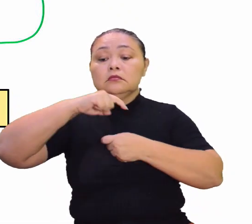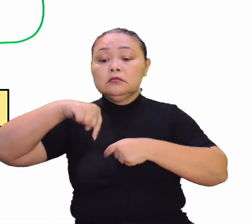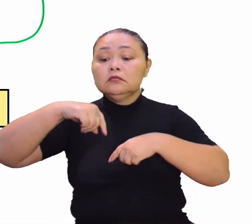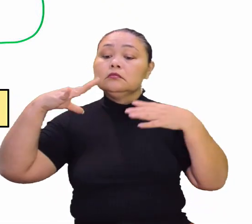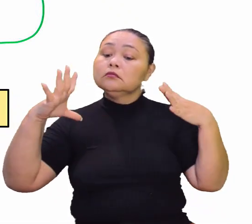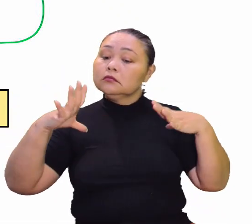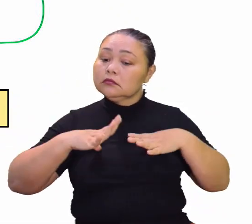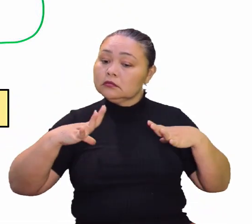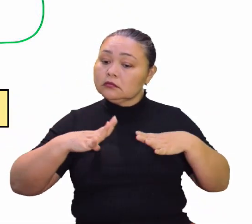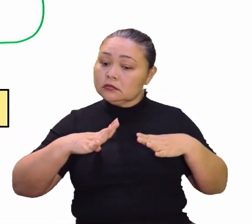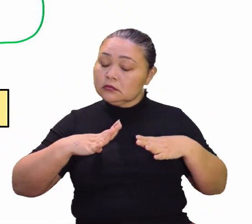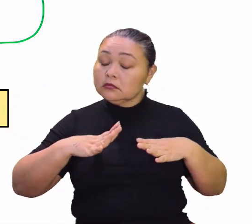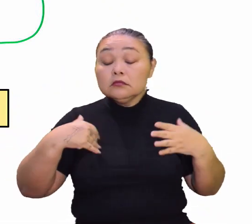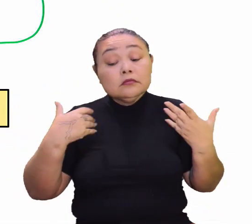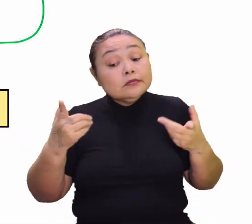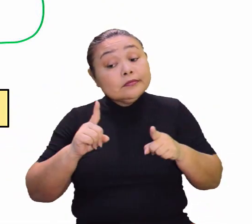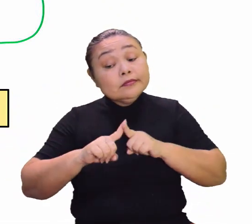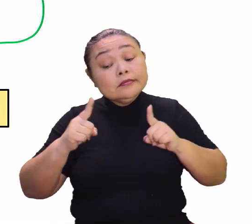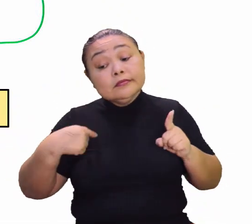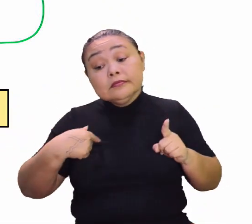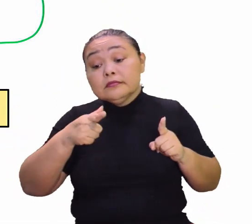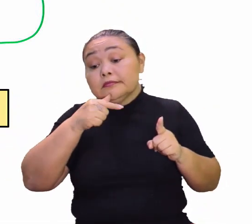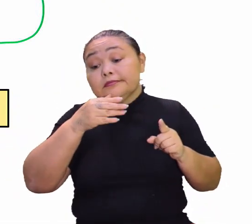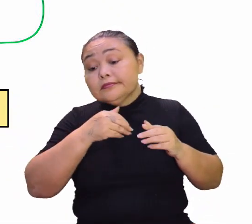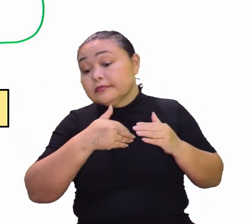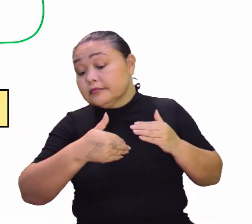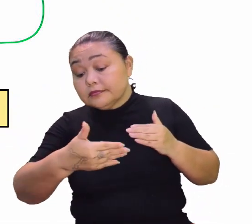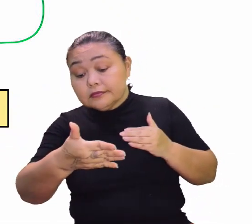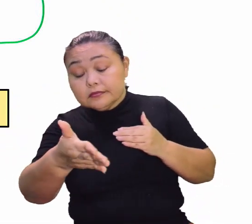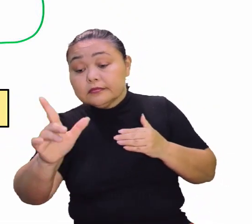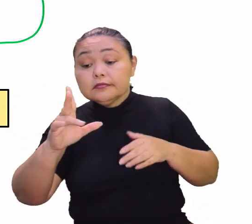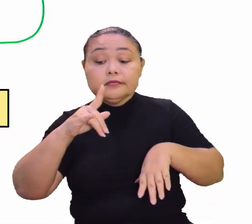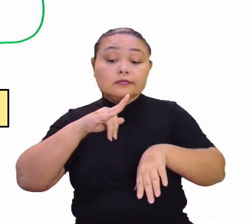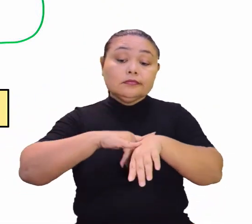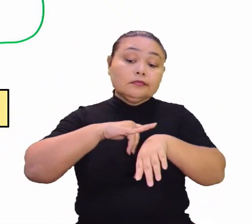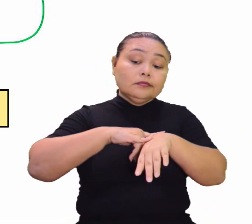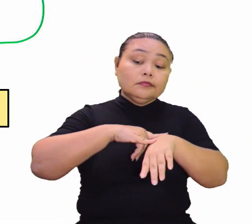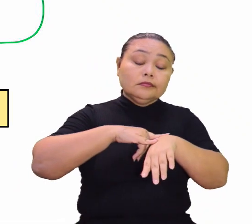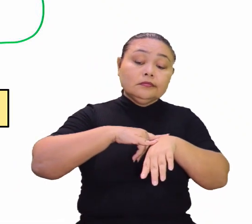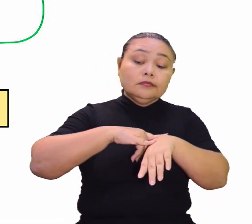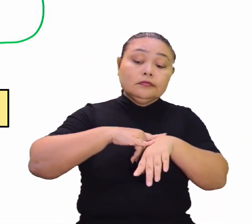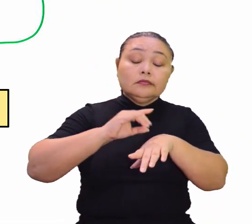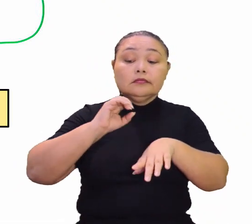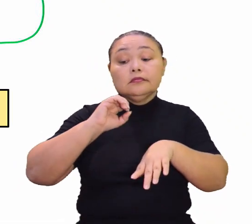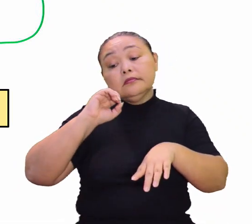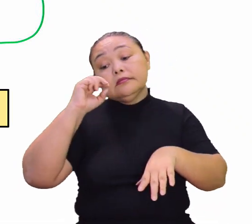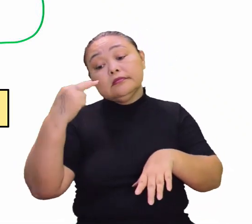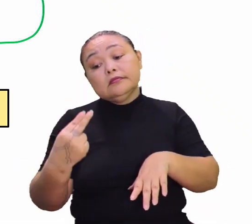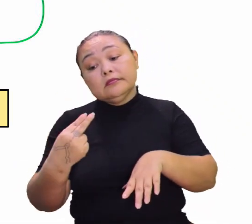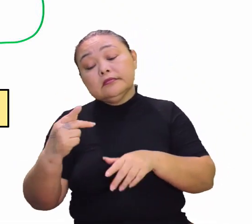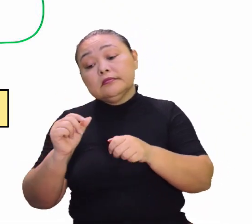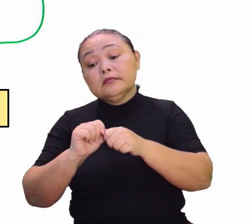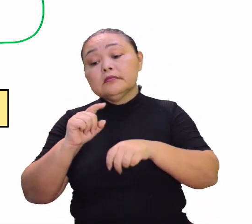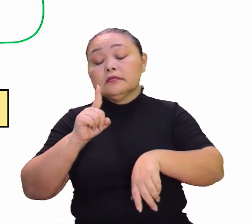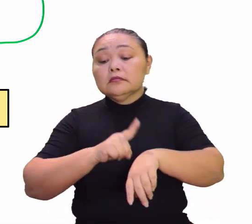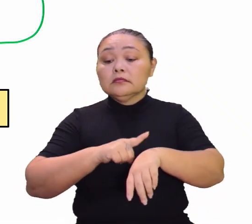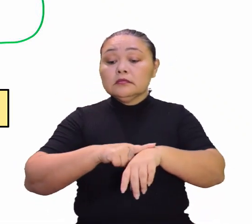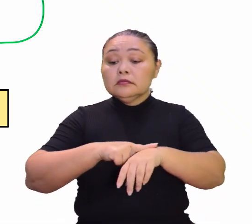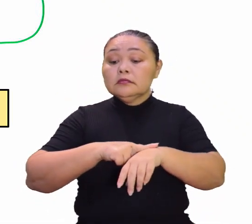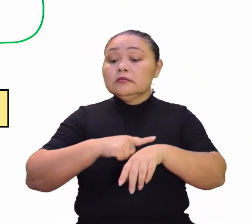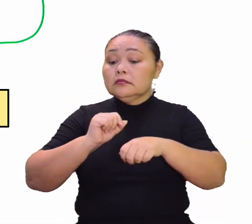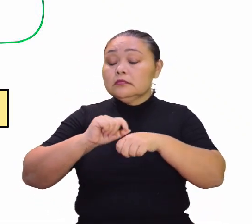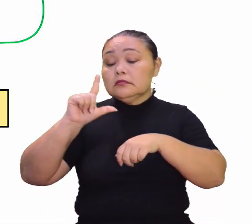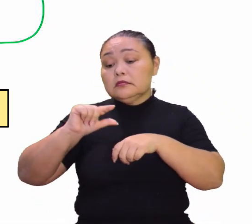minha cidade, mas eu desperdiço água lá no banheiro para caramba. Ou, de repente, no momento lá que é para